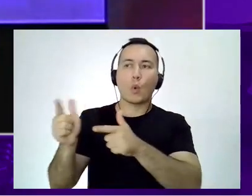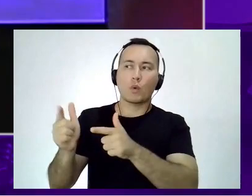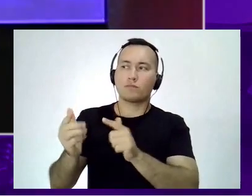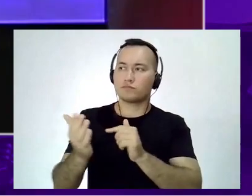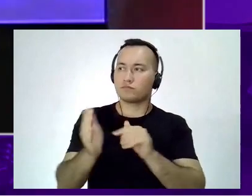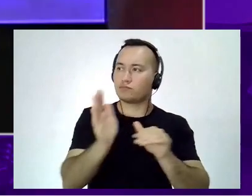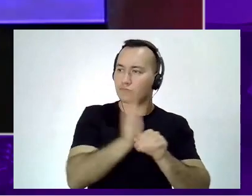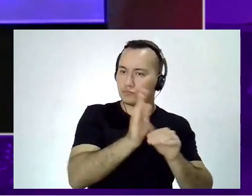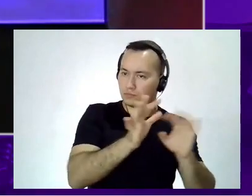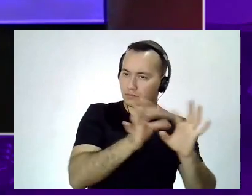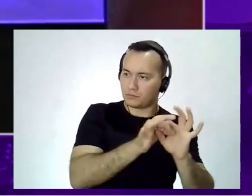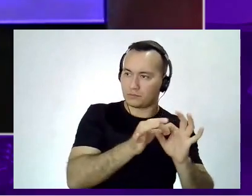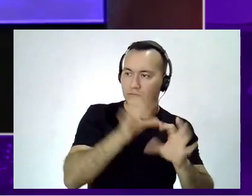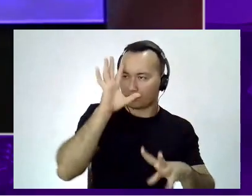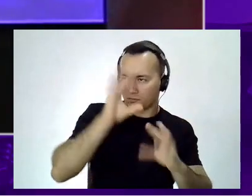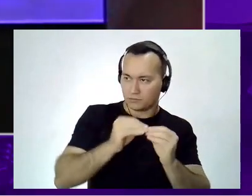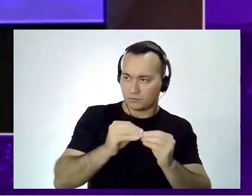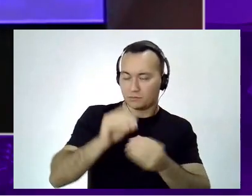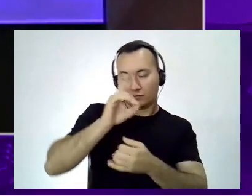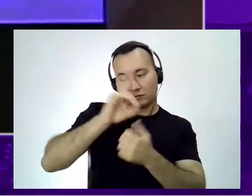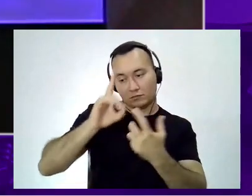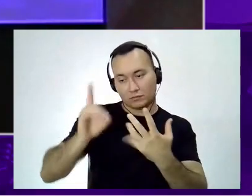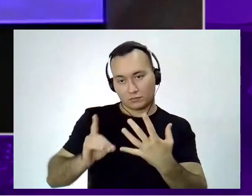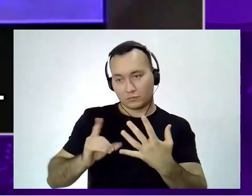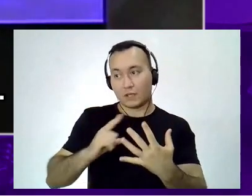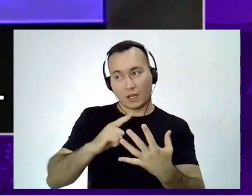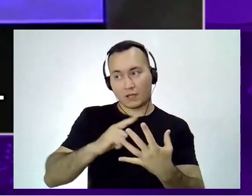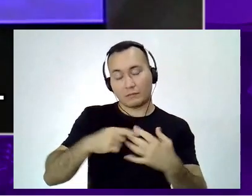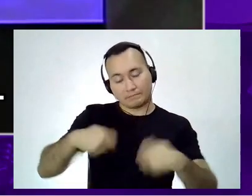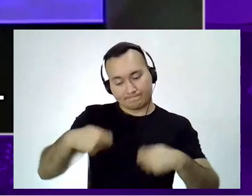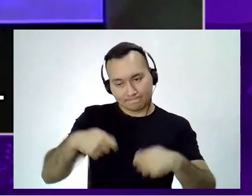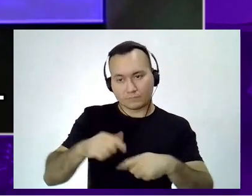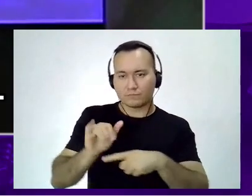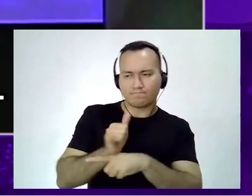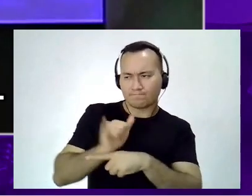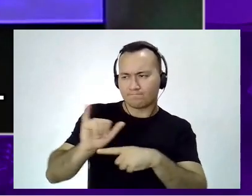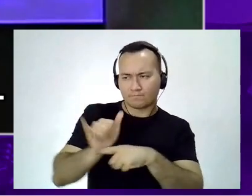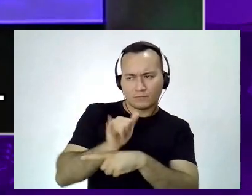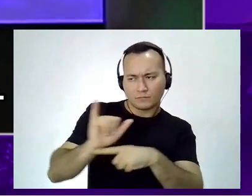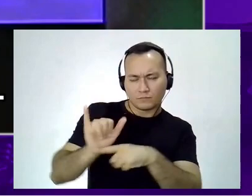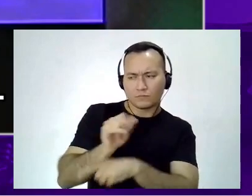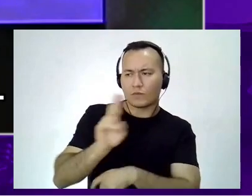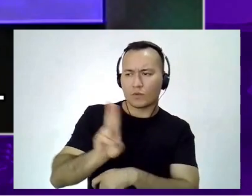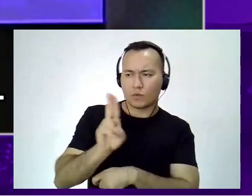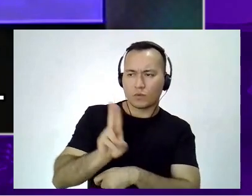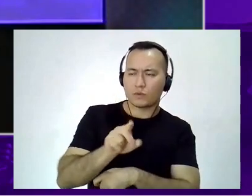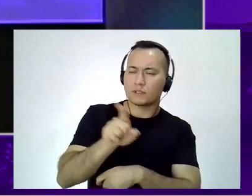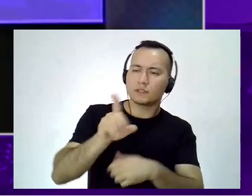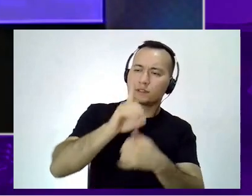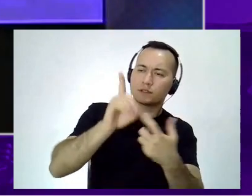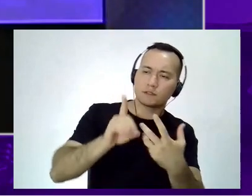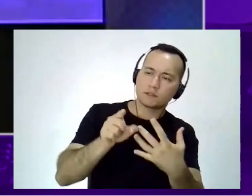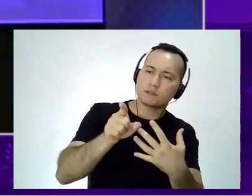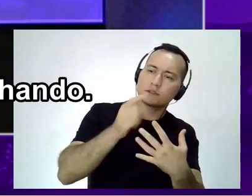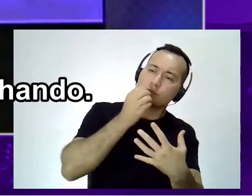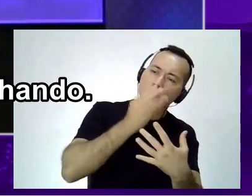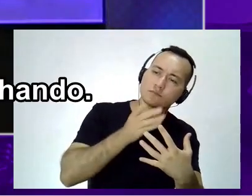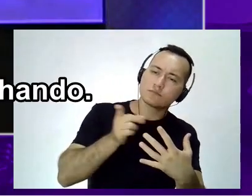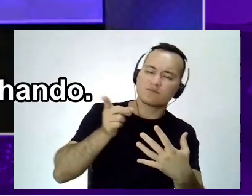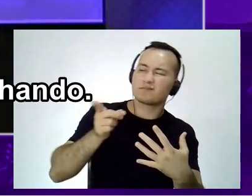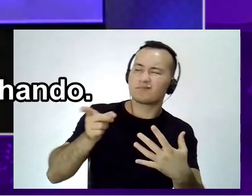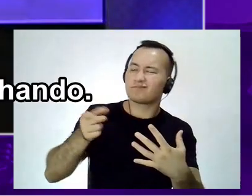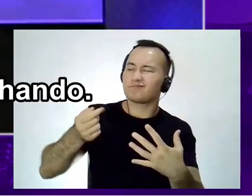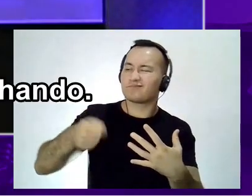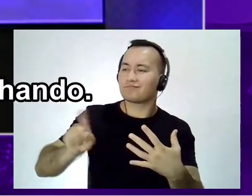ferramentas, para ter técnicas, para ter metodologia para trabalhar esses dados e tirar informações, tirar tomadas de decisões em cima desses dados. Então,